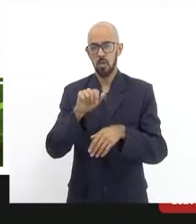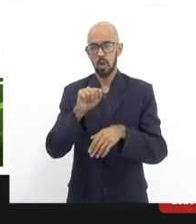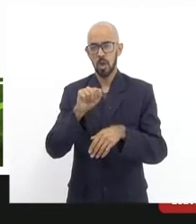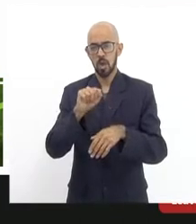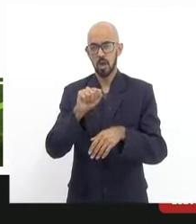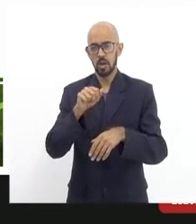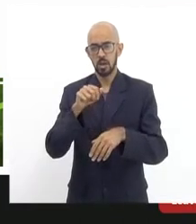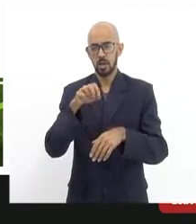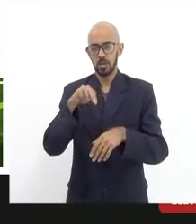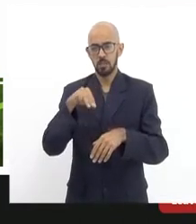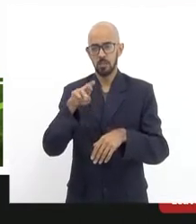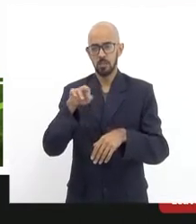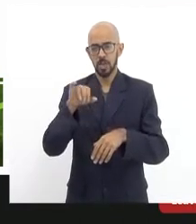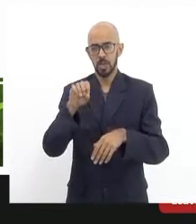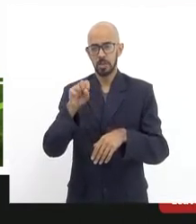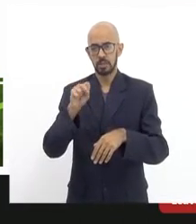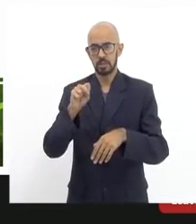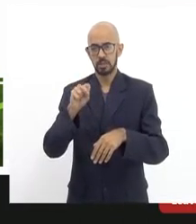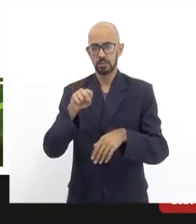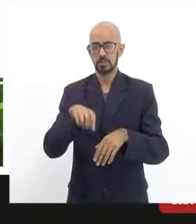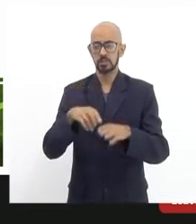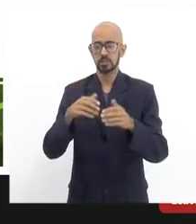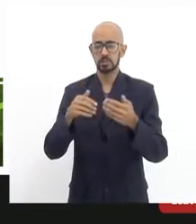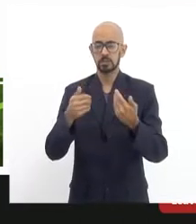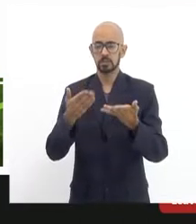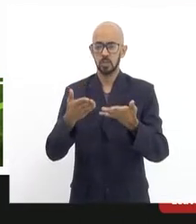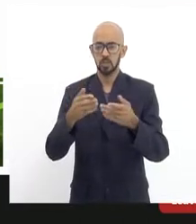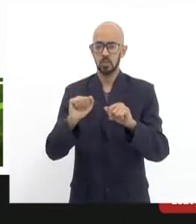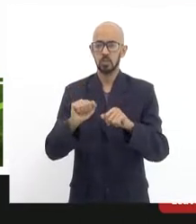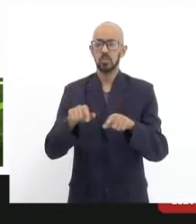Recuperação dos trilhos e pavimentos, isso é importante,